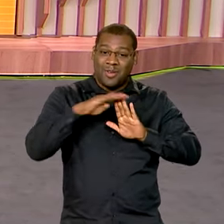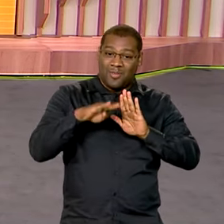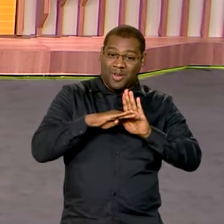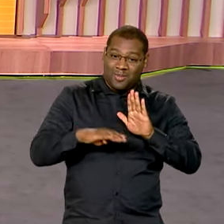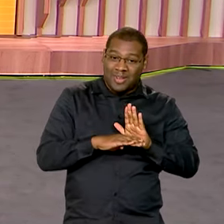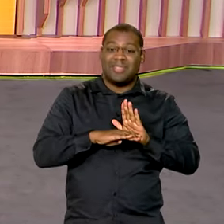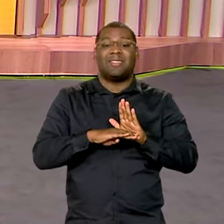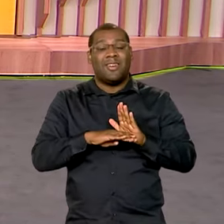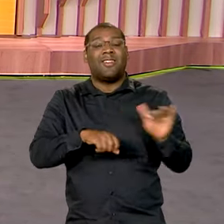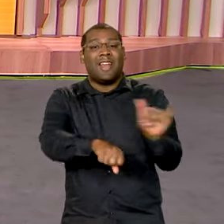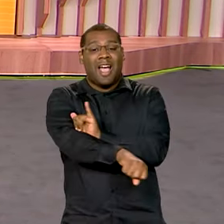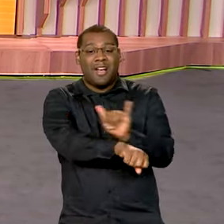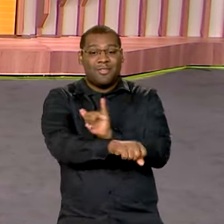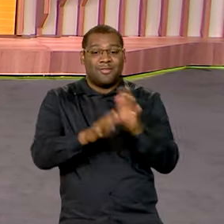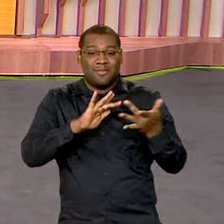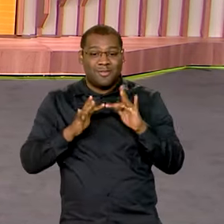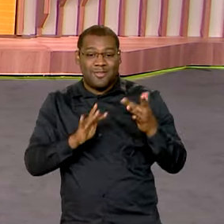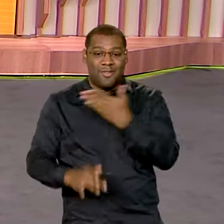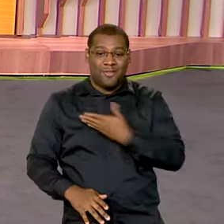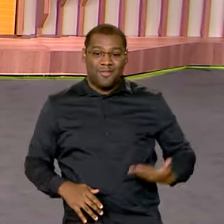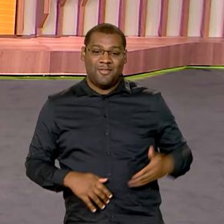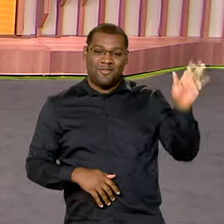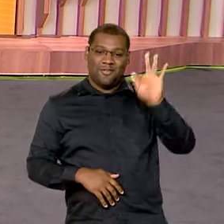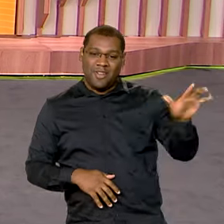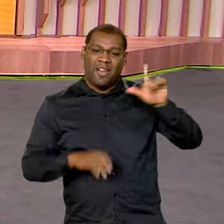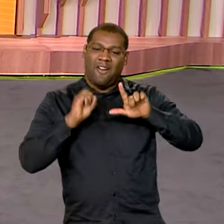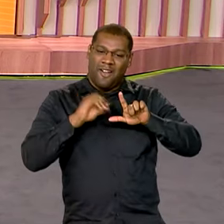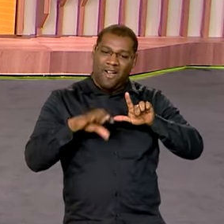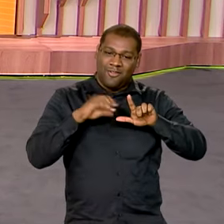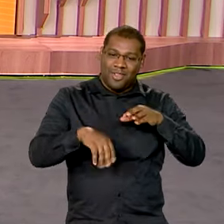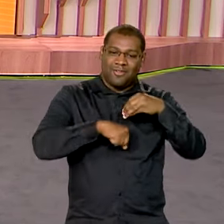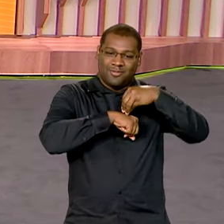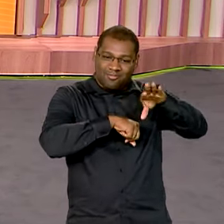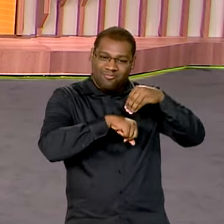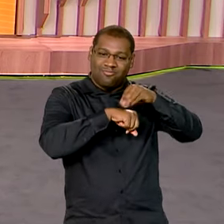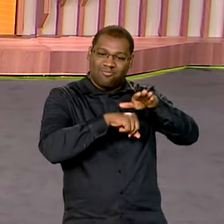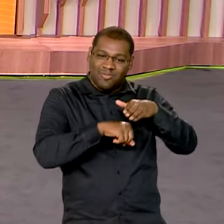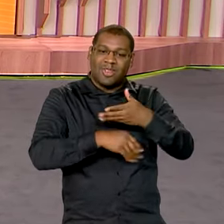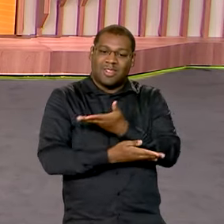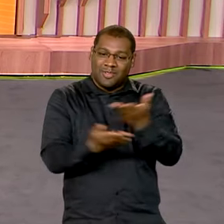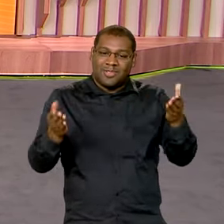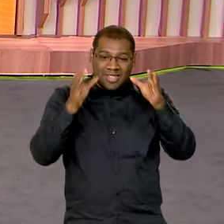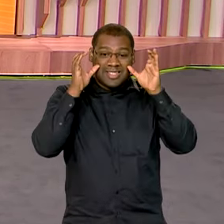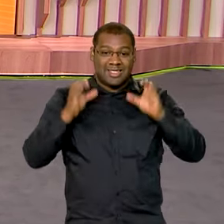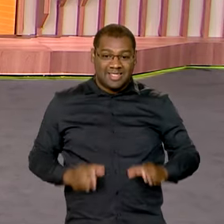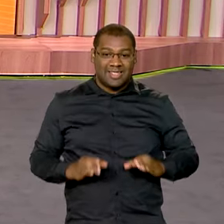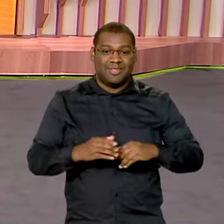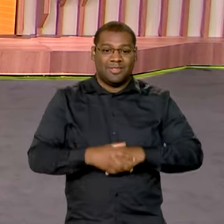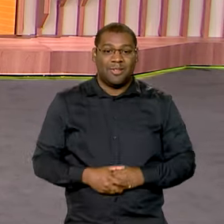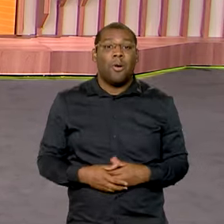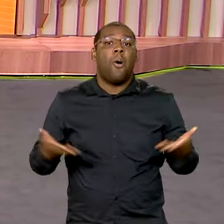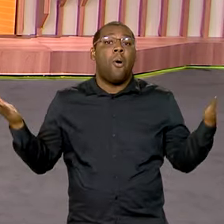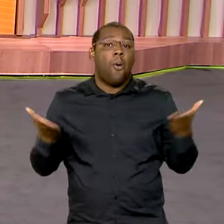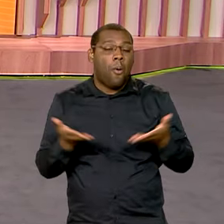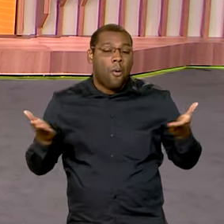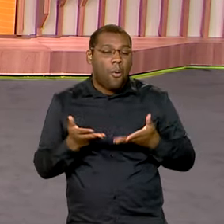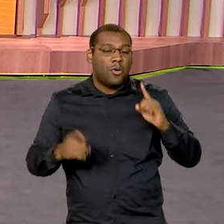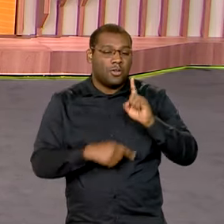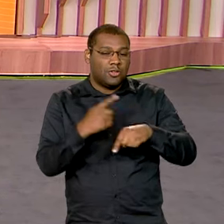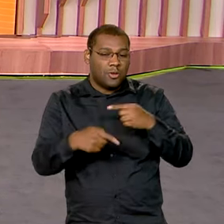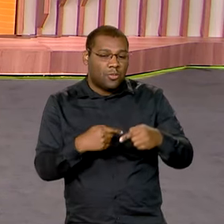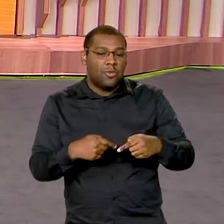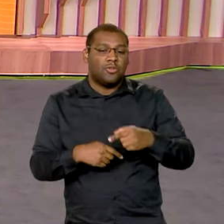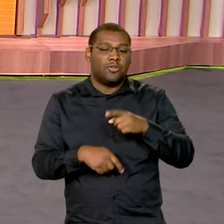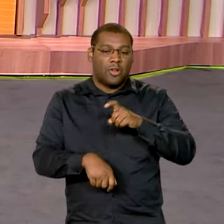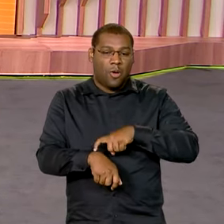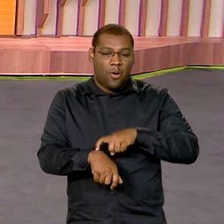as ações do governo federal, com eventos ao vivo, dicas e serviços para você, cidadão. Ainda hoje, daqui a pouco, a partir